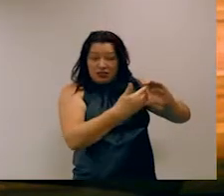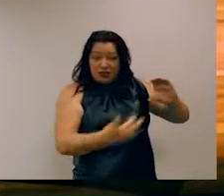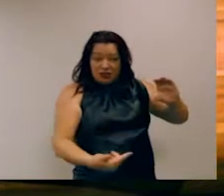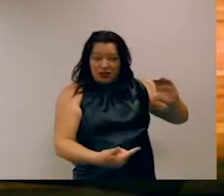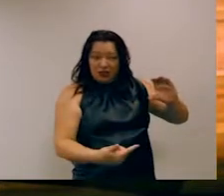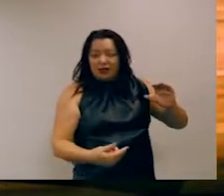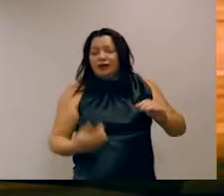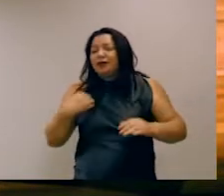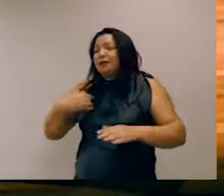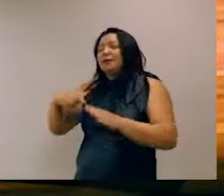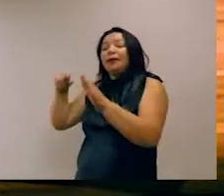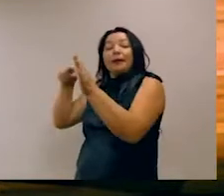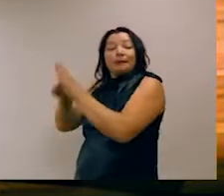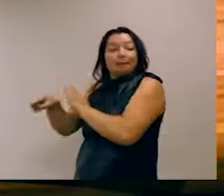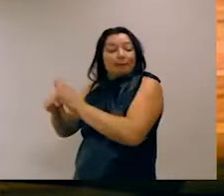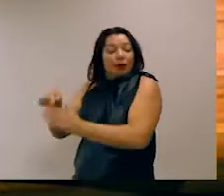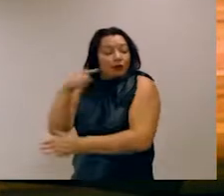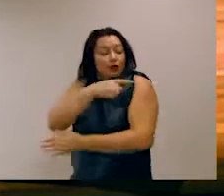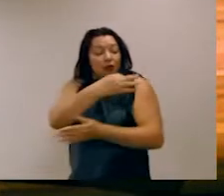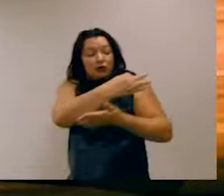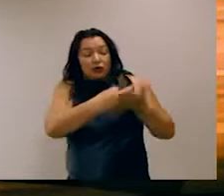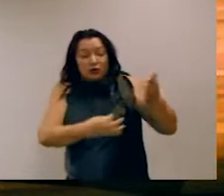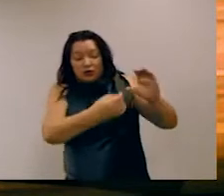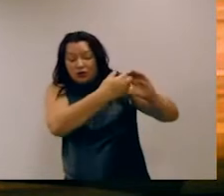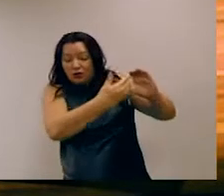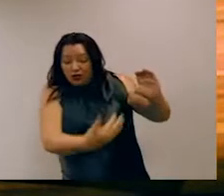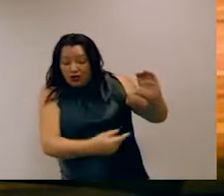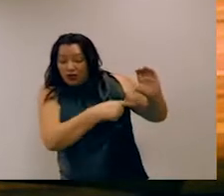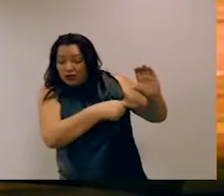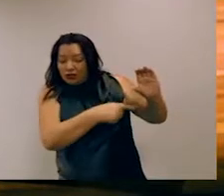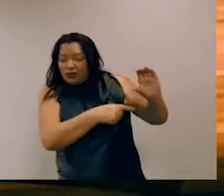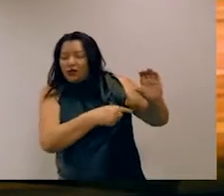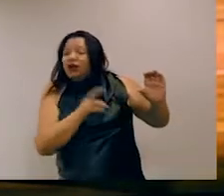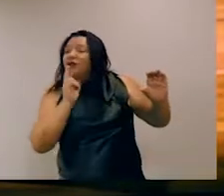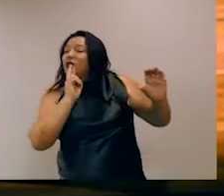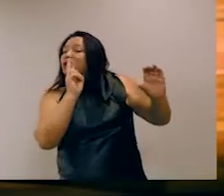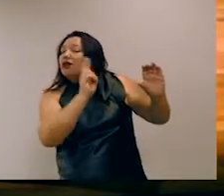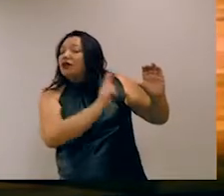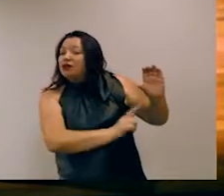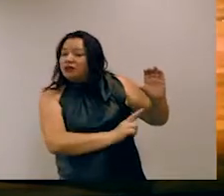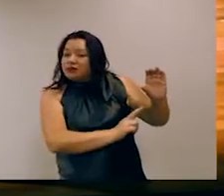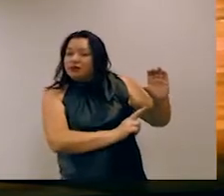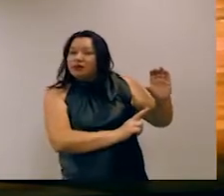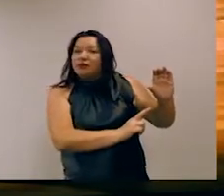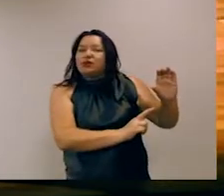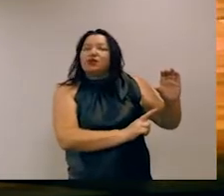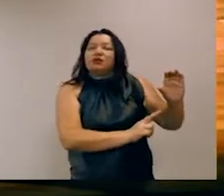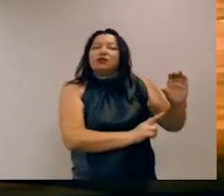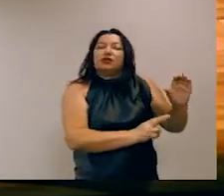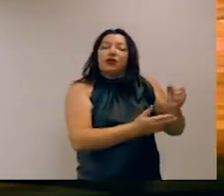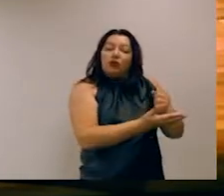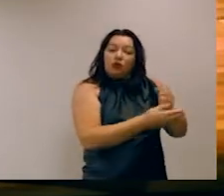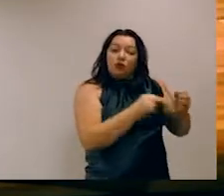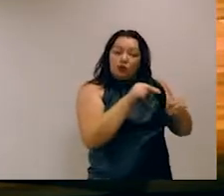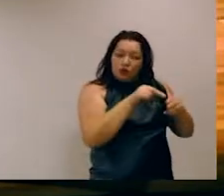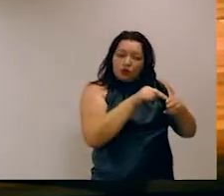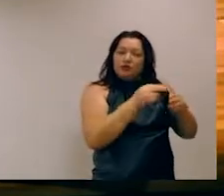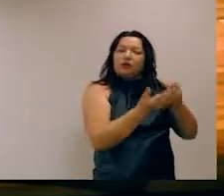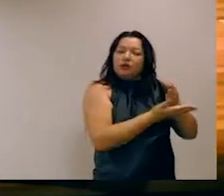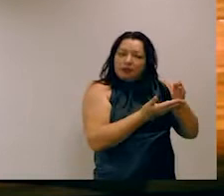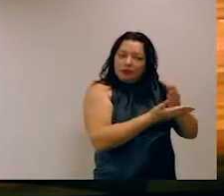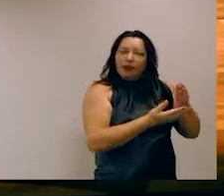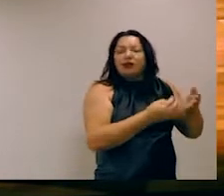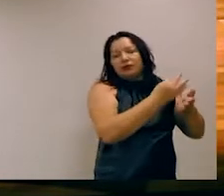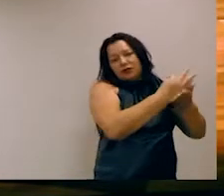e aí cabe ao algoritmo criar uma resposta para aquela pergunta com base naquele texto. E,